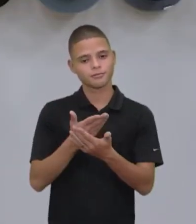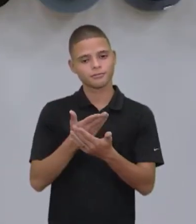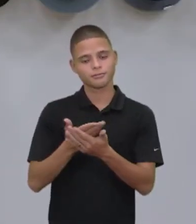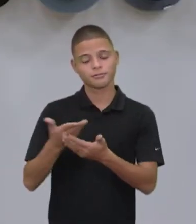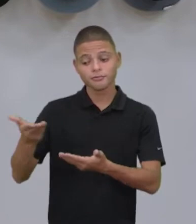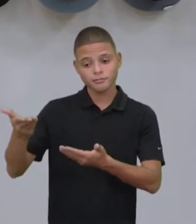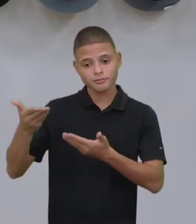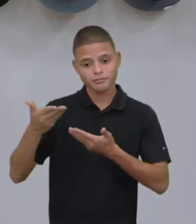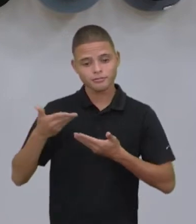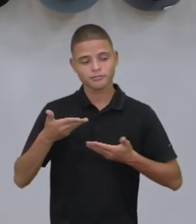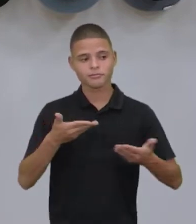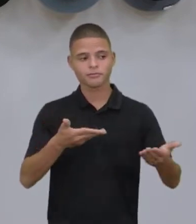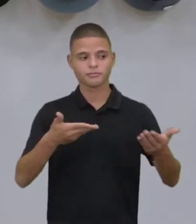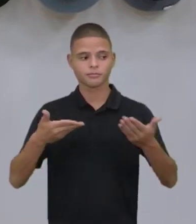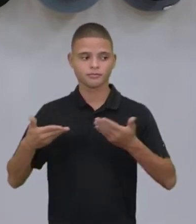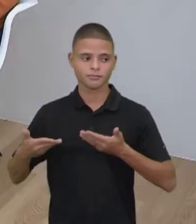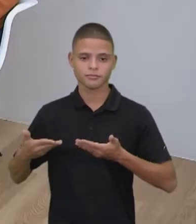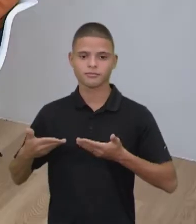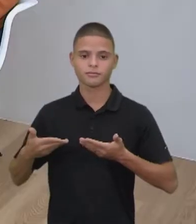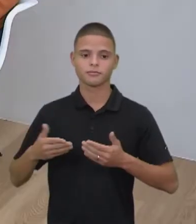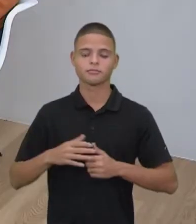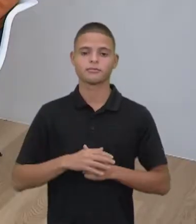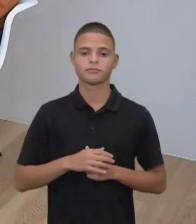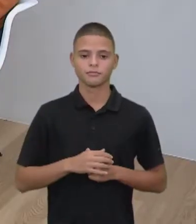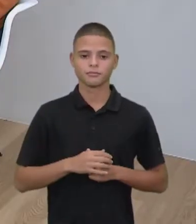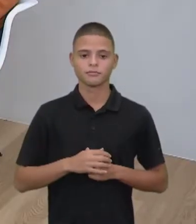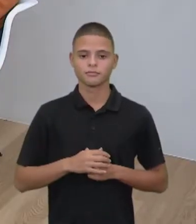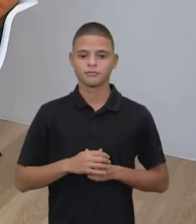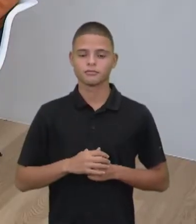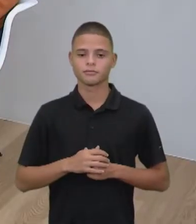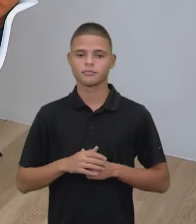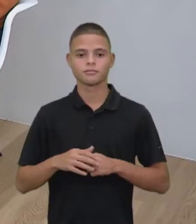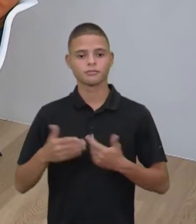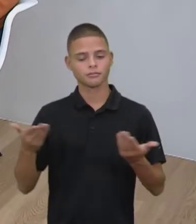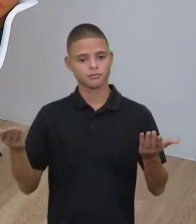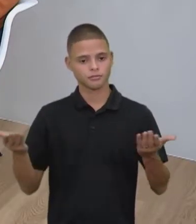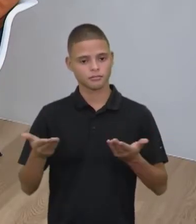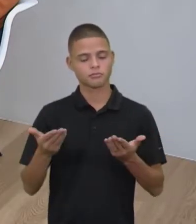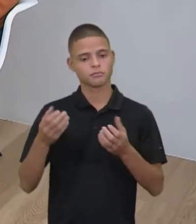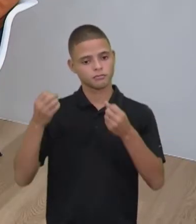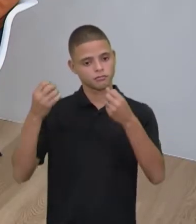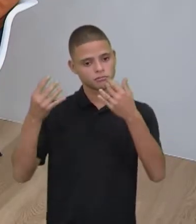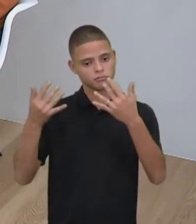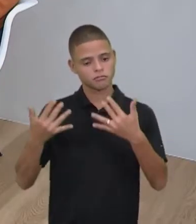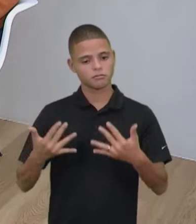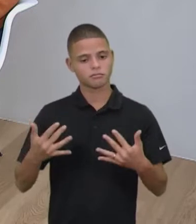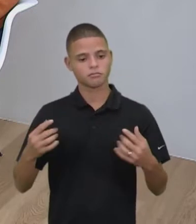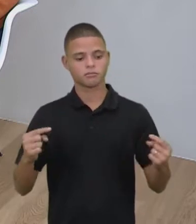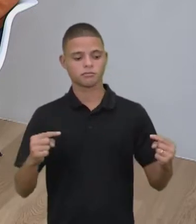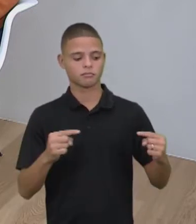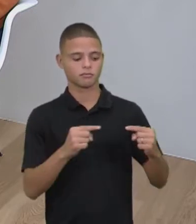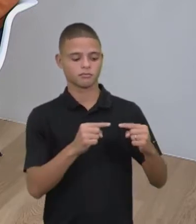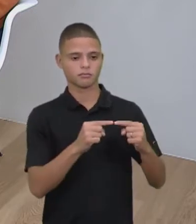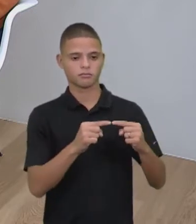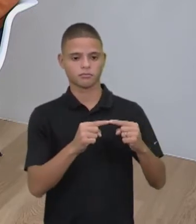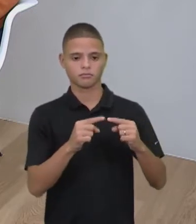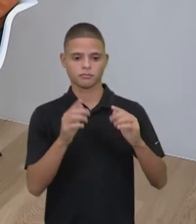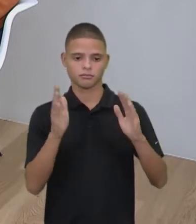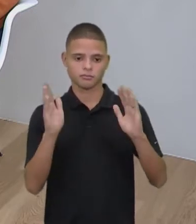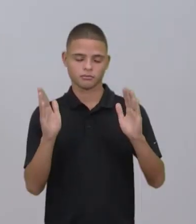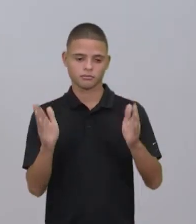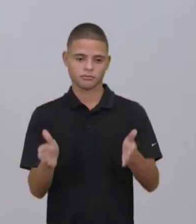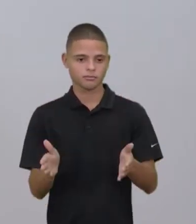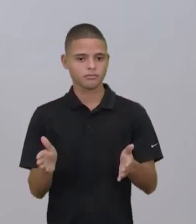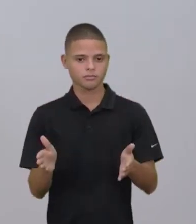Bem-vindos. Então, olha só, né? O título da nossa aula já diz muita coisa, né, Eveline? A gente vai falar